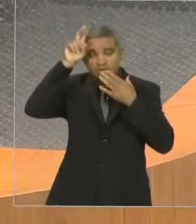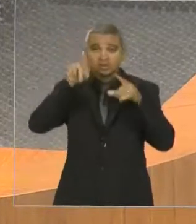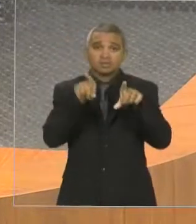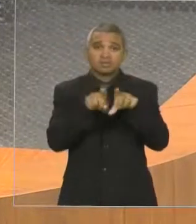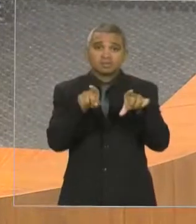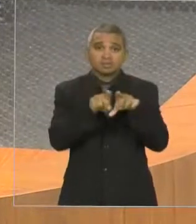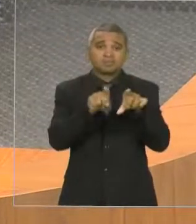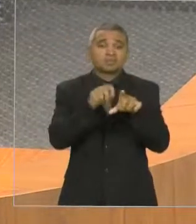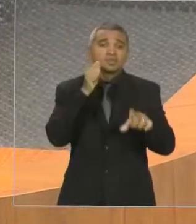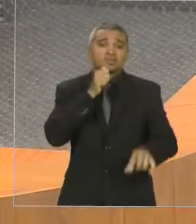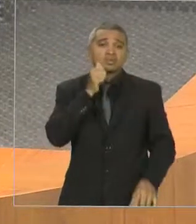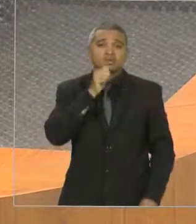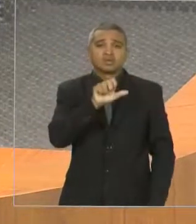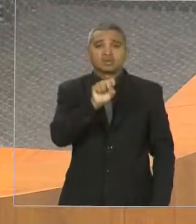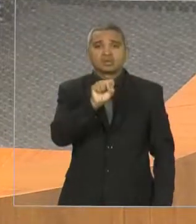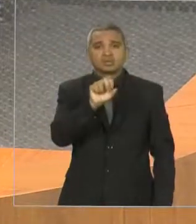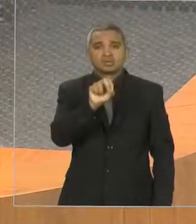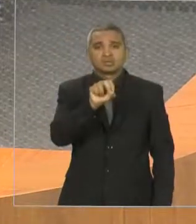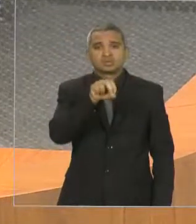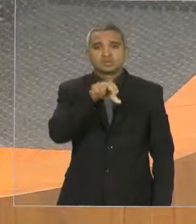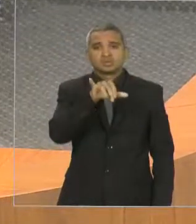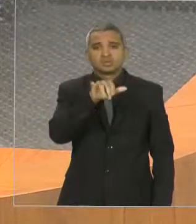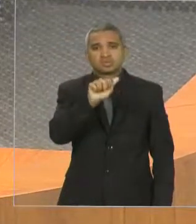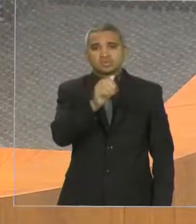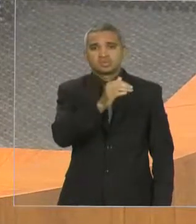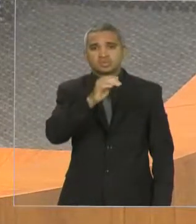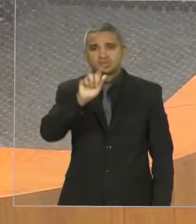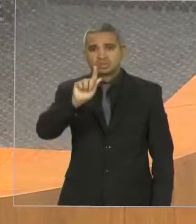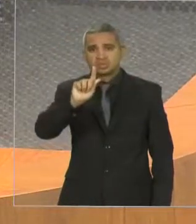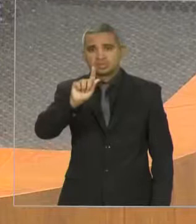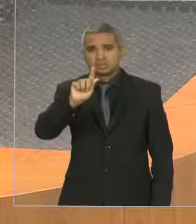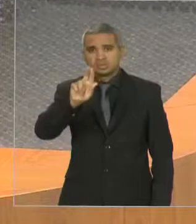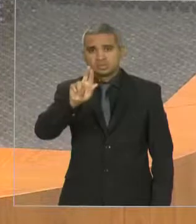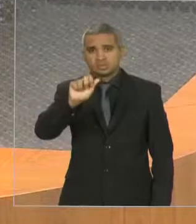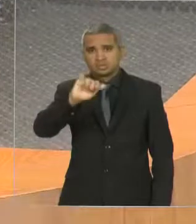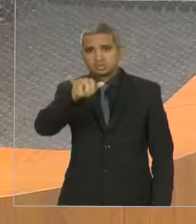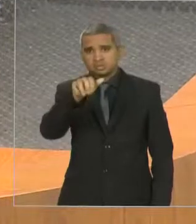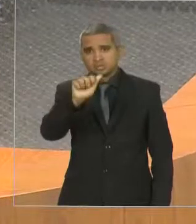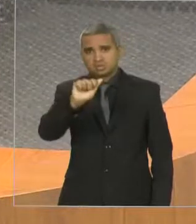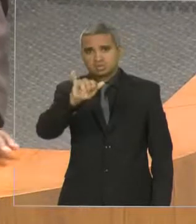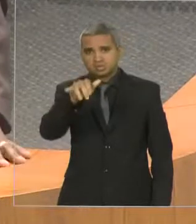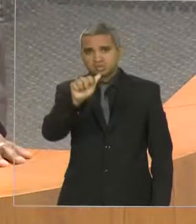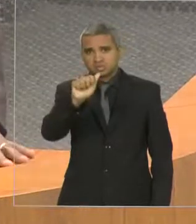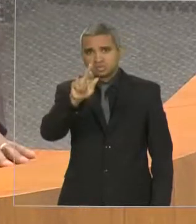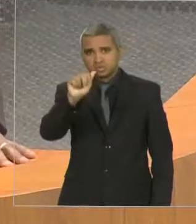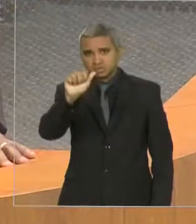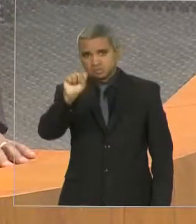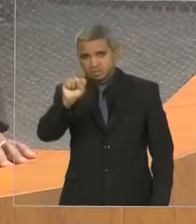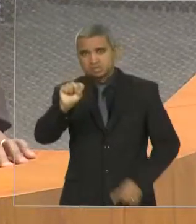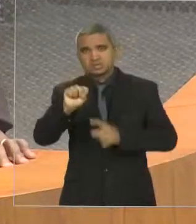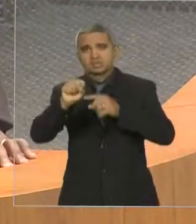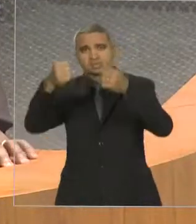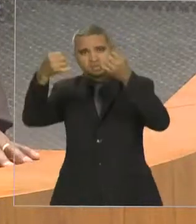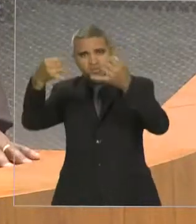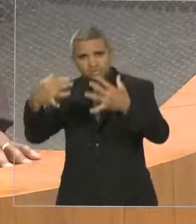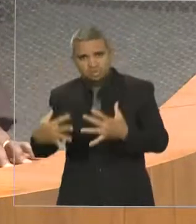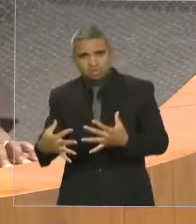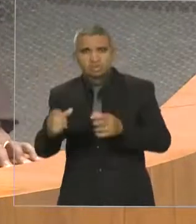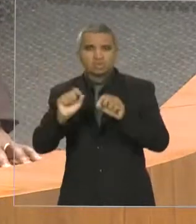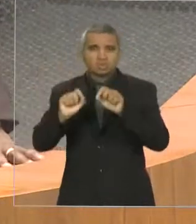muitas das vezes colocando alguns pontos positivos e outros negativos. Quero aqui destacar